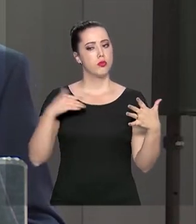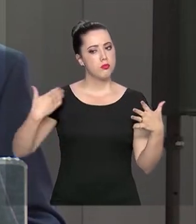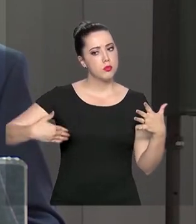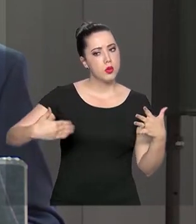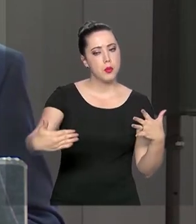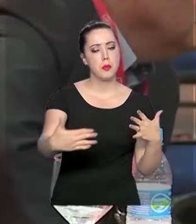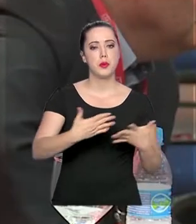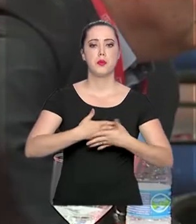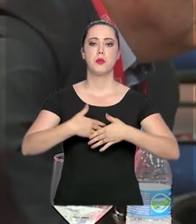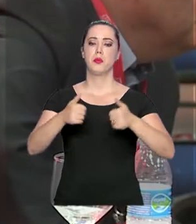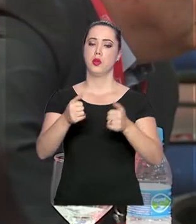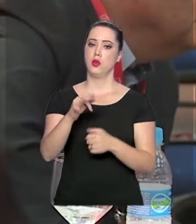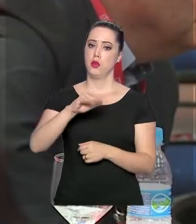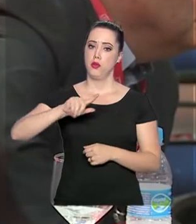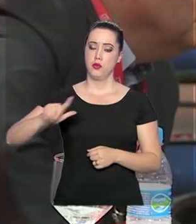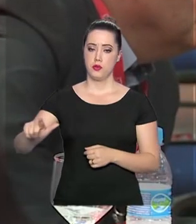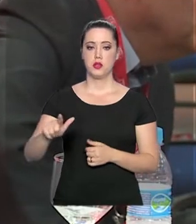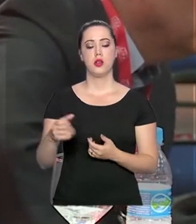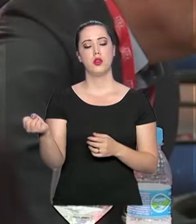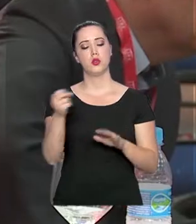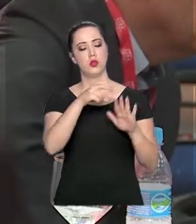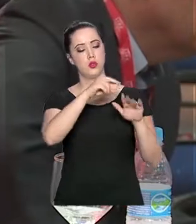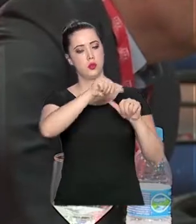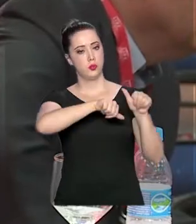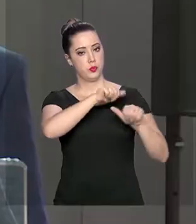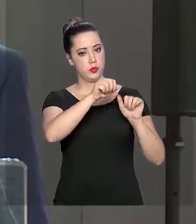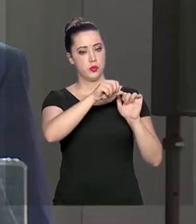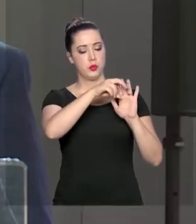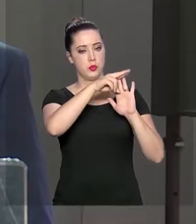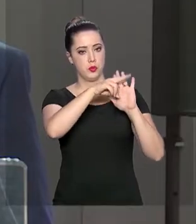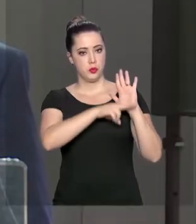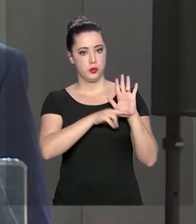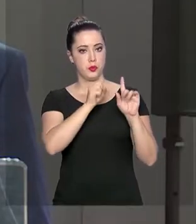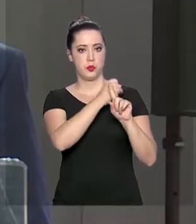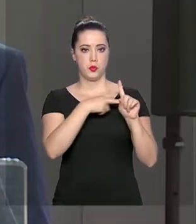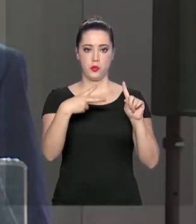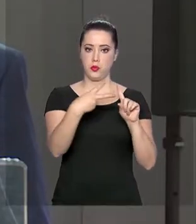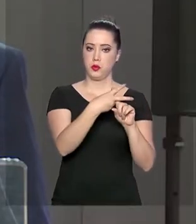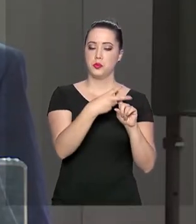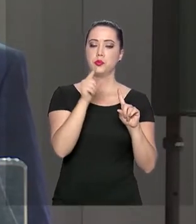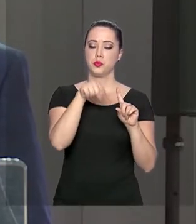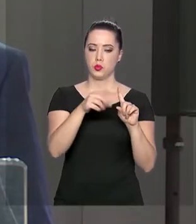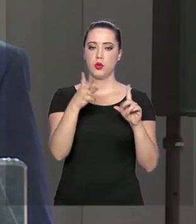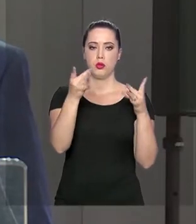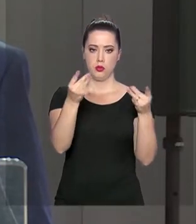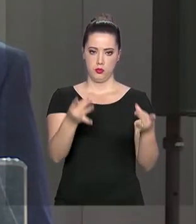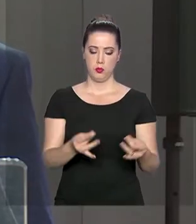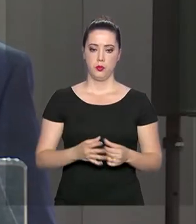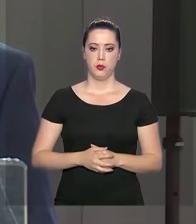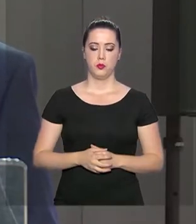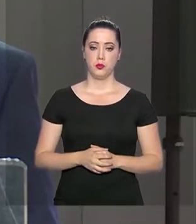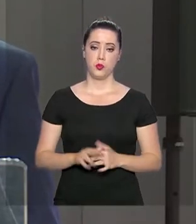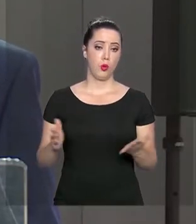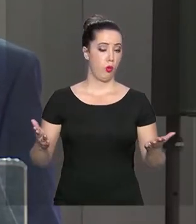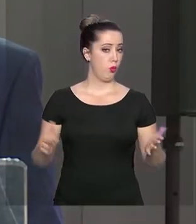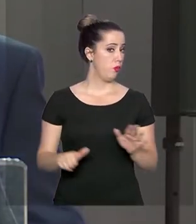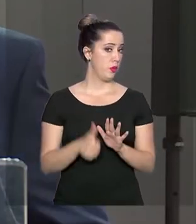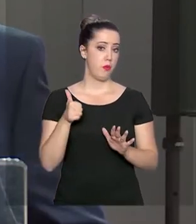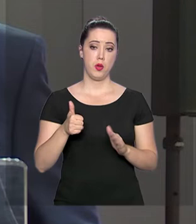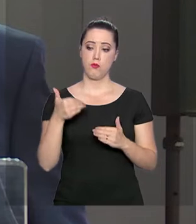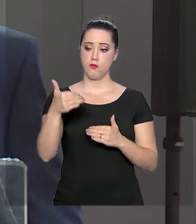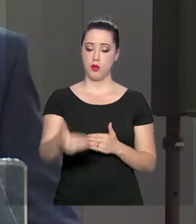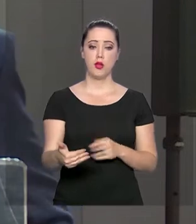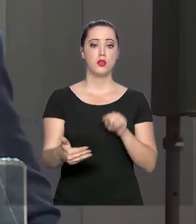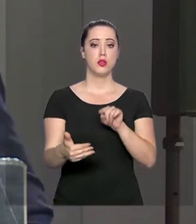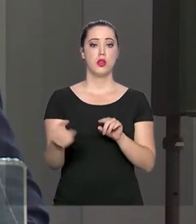equilíbrio fiscal. A reforma da Previdência, aprovada em primeiro turno no Senado Federal, foi um dos destaques. O primeiro passo foi a